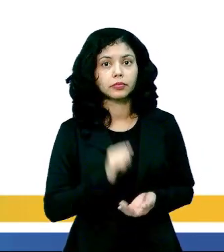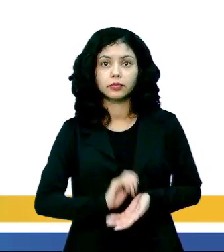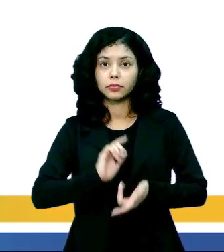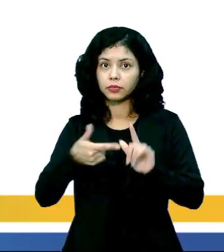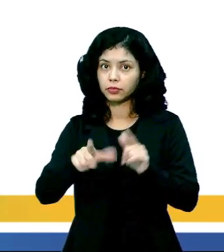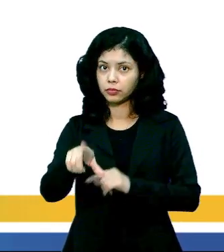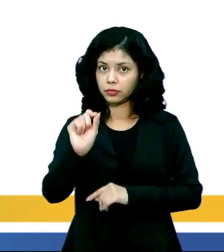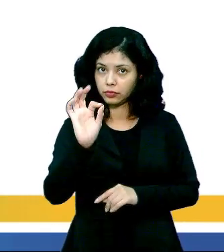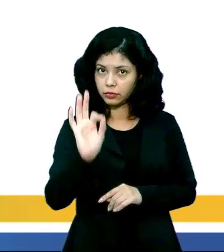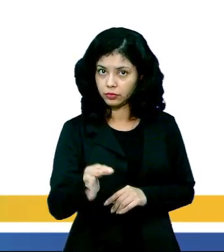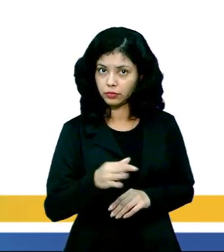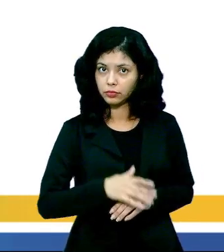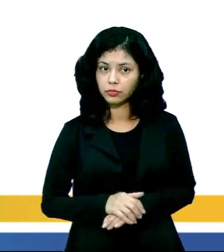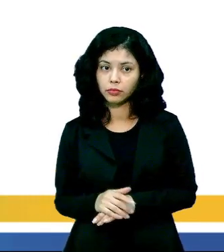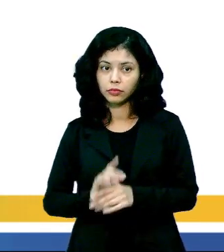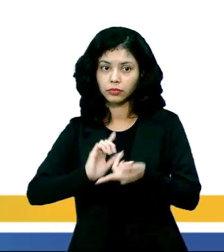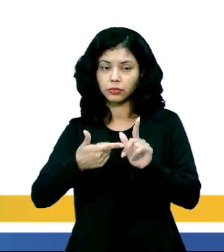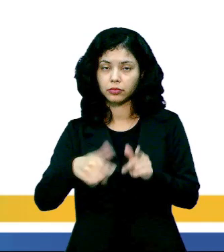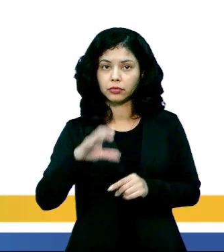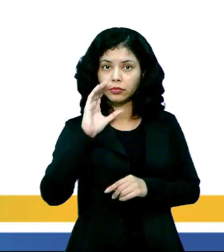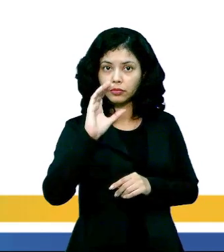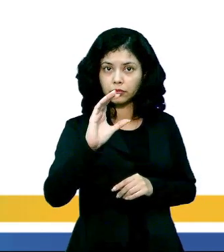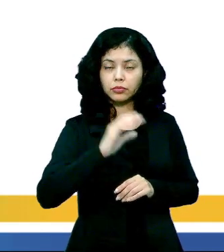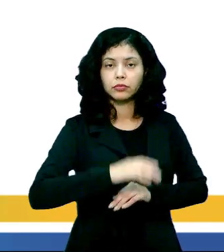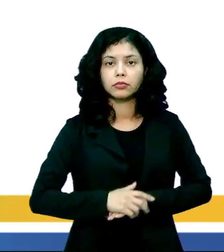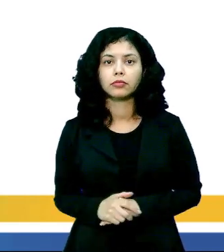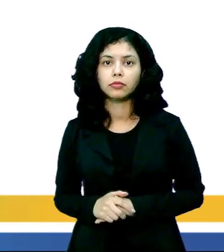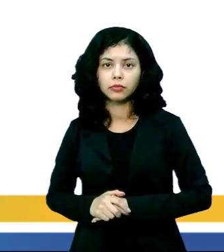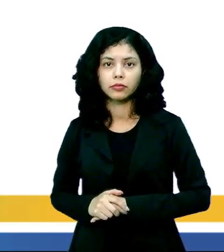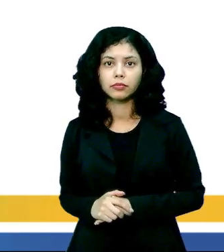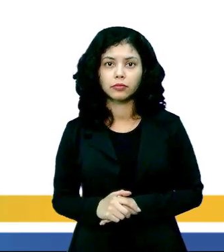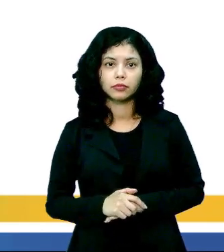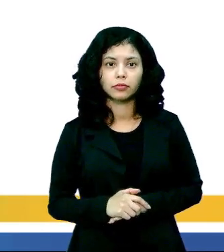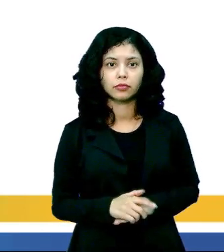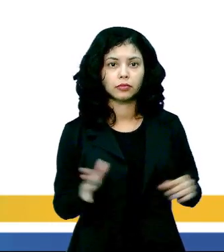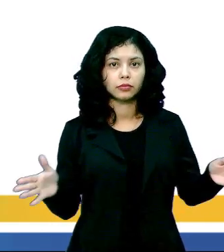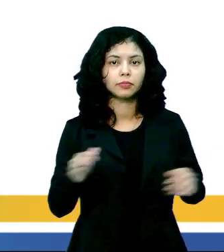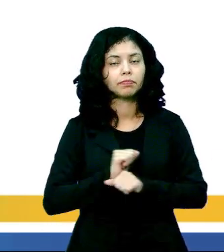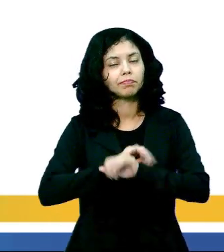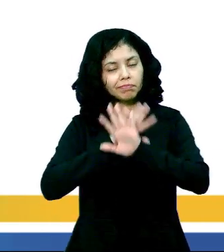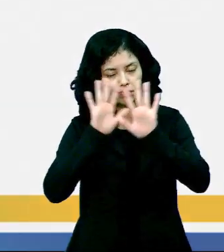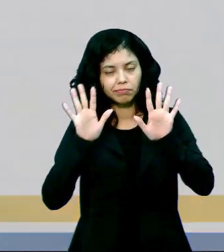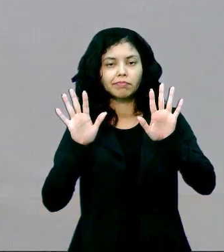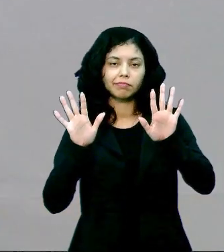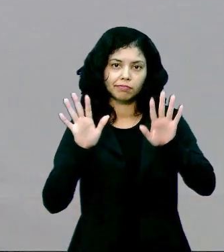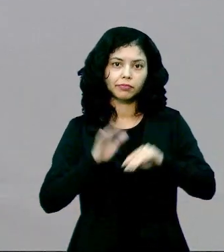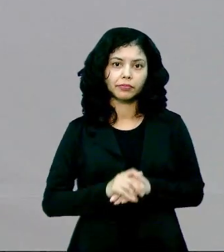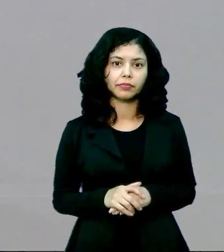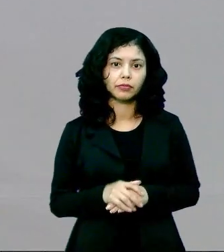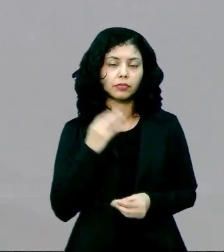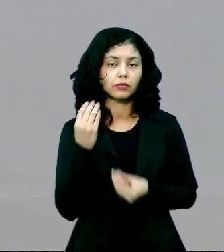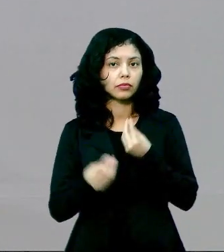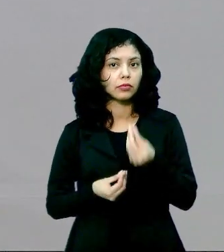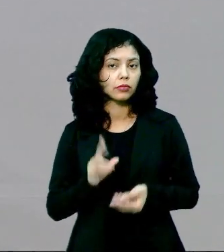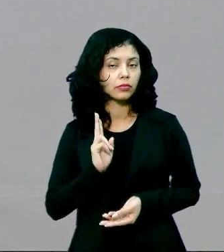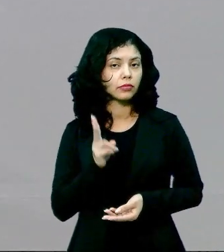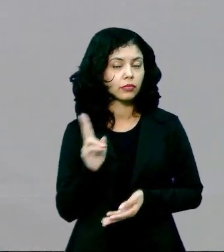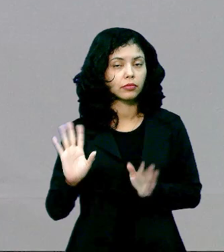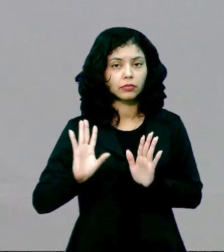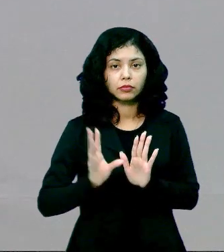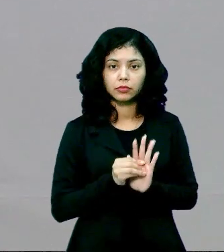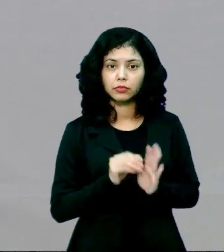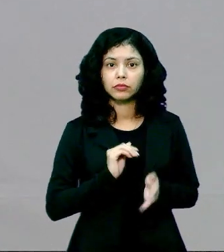qual a alternativa correta. Está expressa na letra C. Está muito claro. É como eu sempre